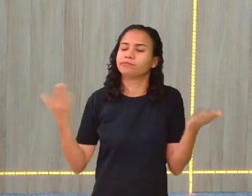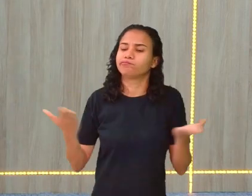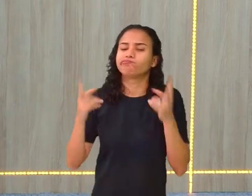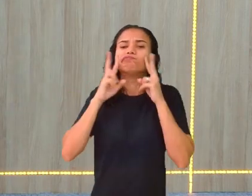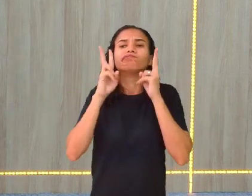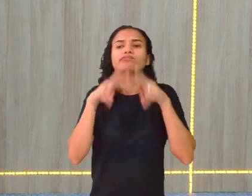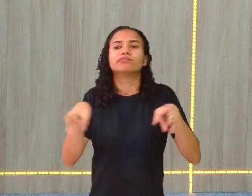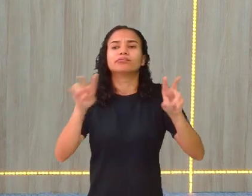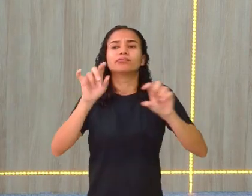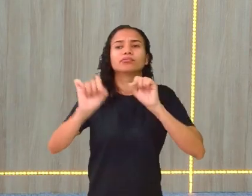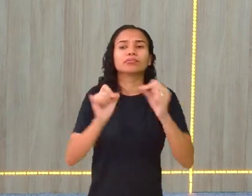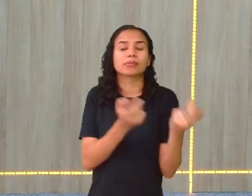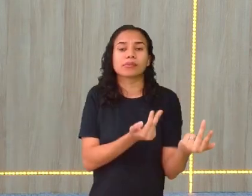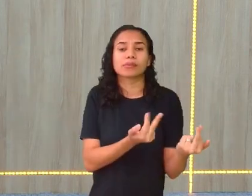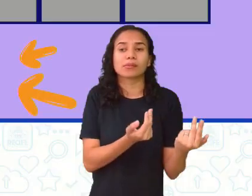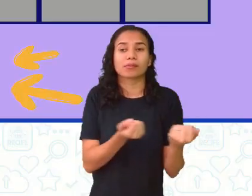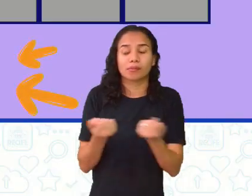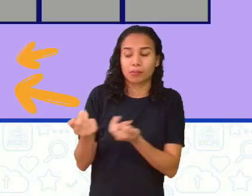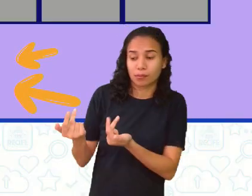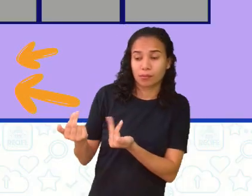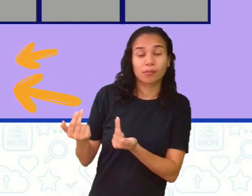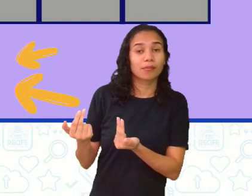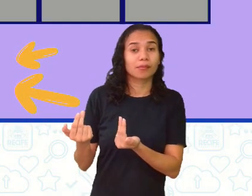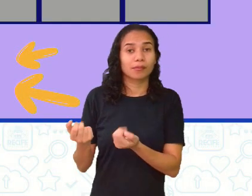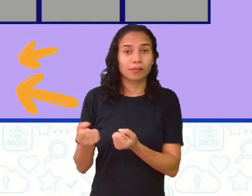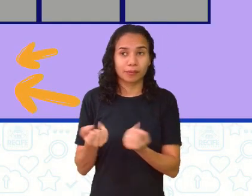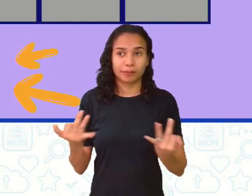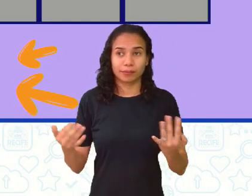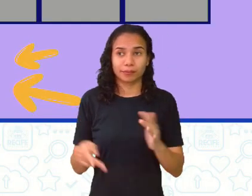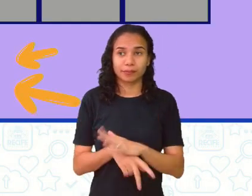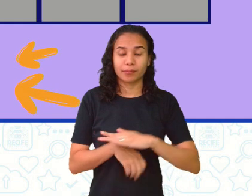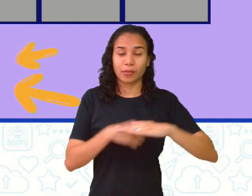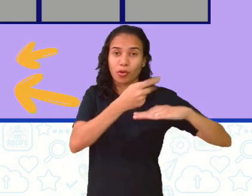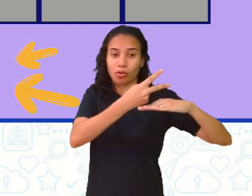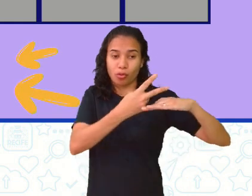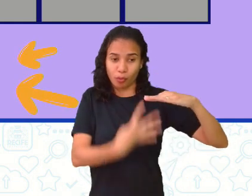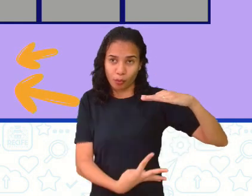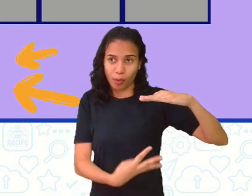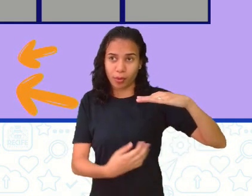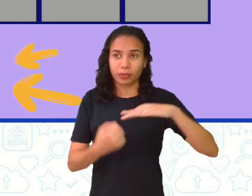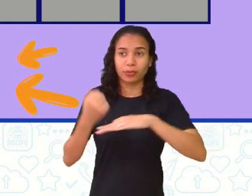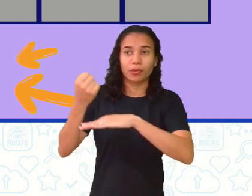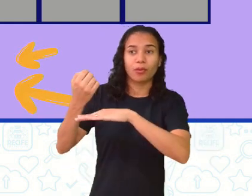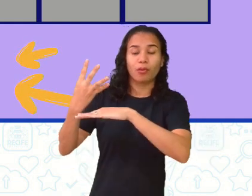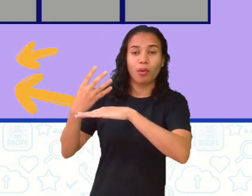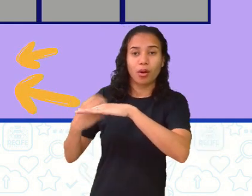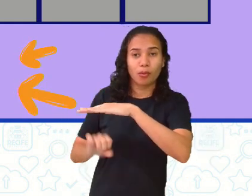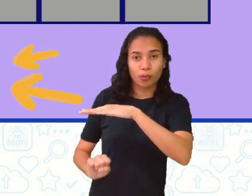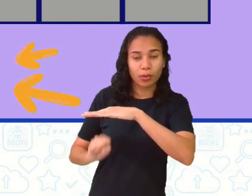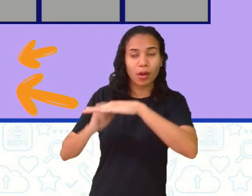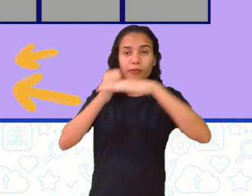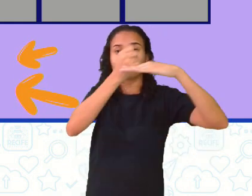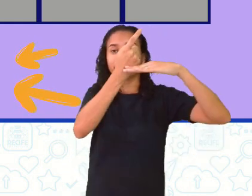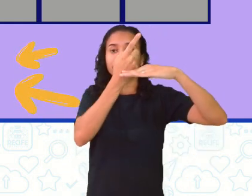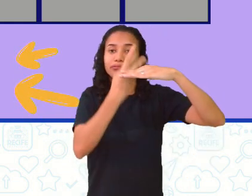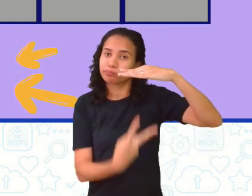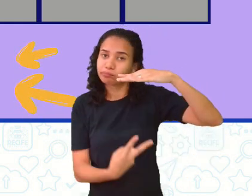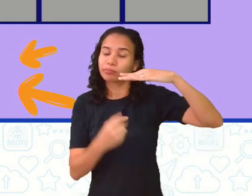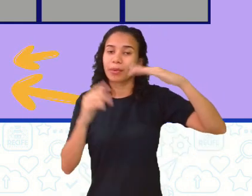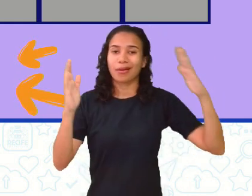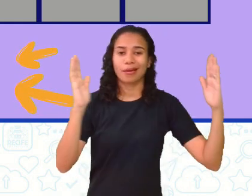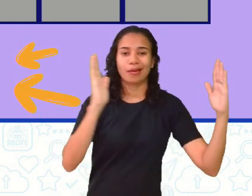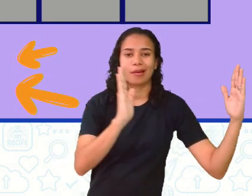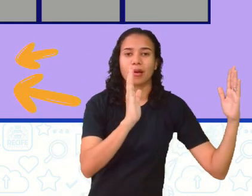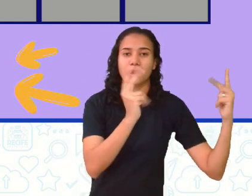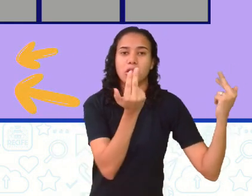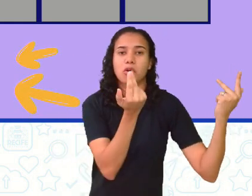vendo? É o mesmo tamanho, ó. Dois quartos, quatro oitavos, um meio. É tudo,